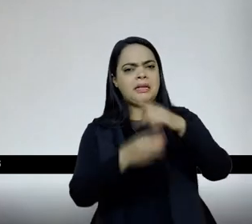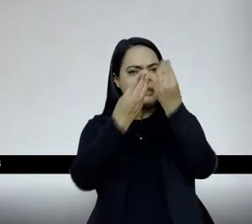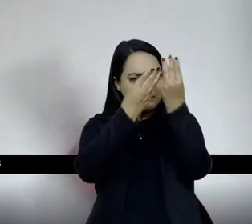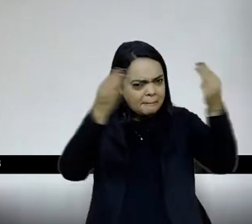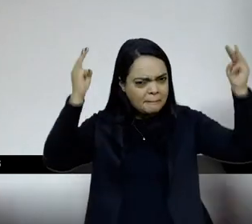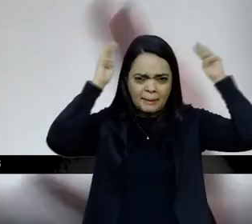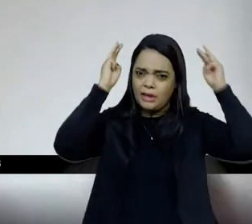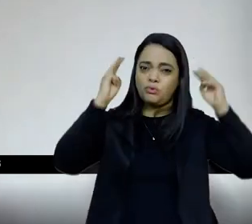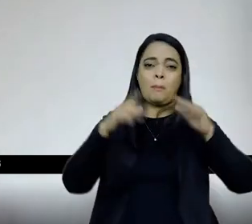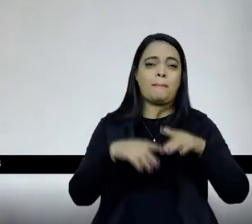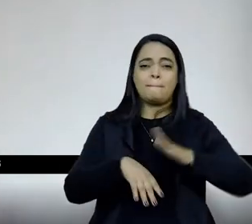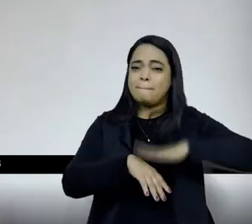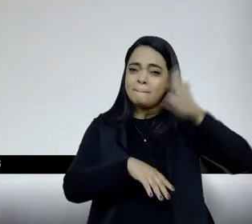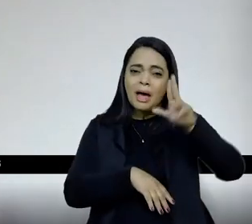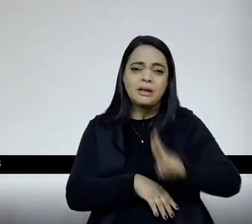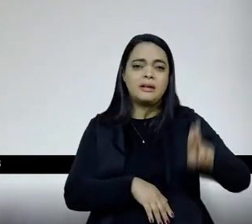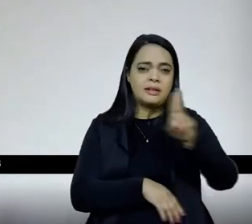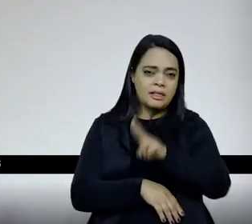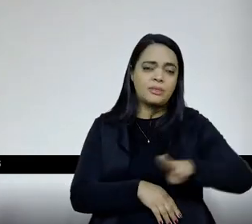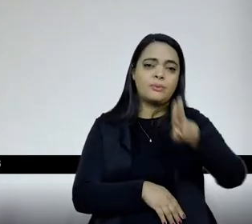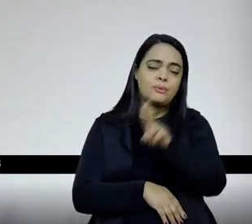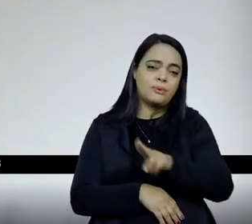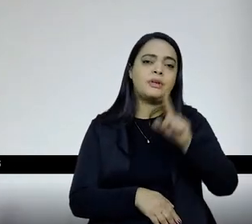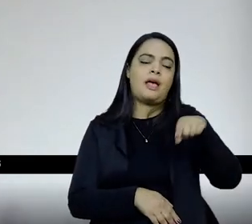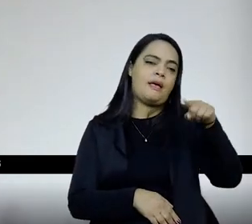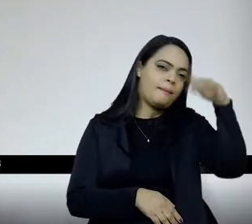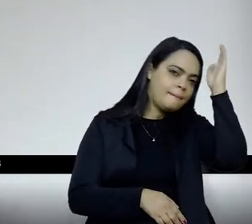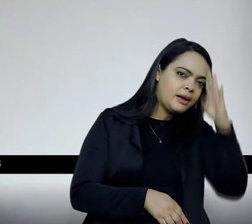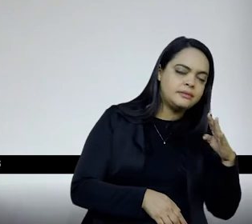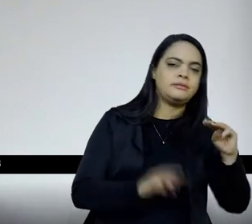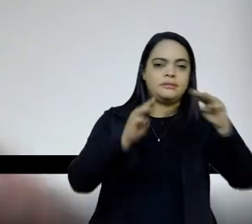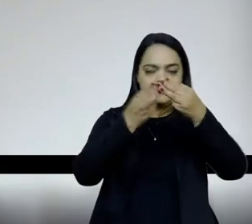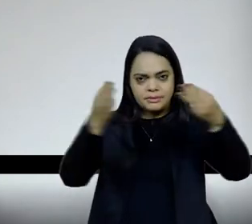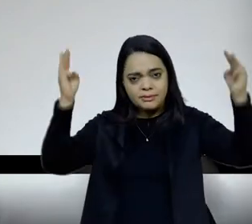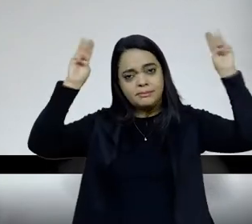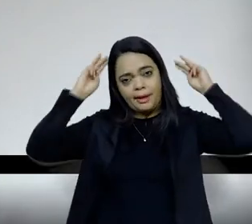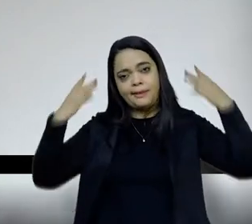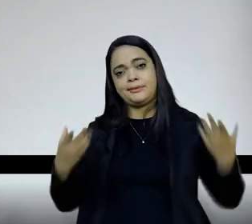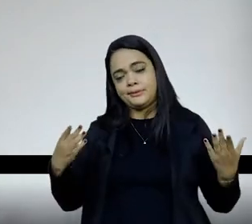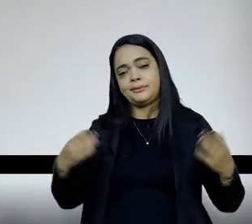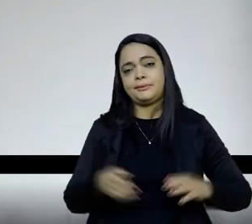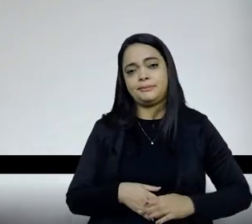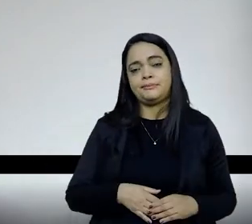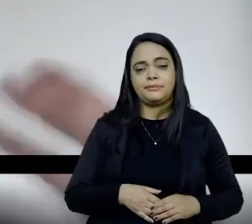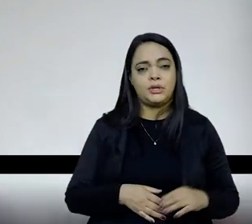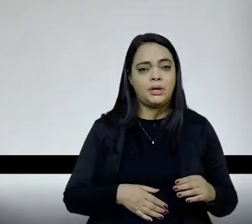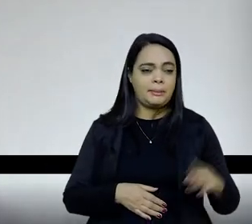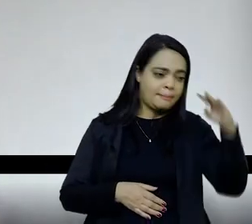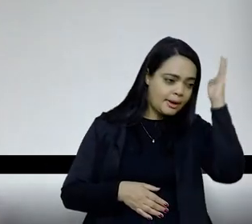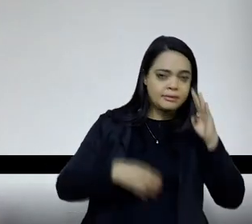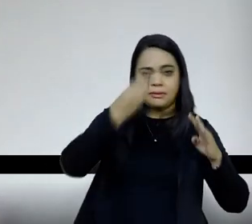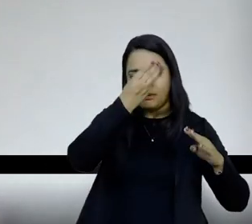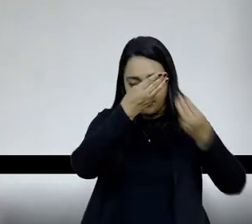dois países com o maior programa editorial do mundo e não por acaso dois países de grande população, de